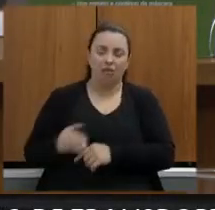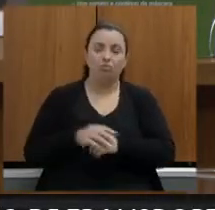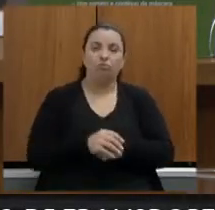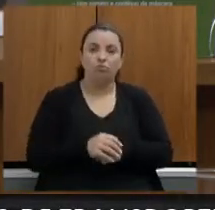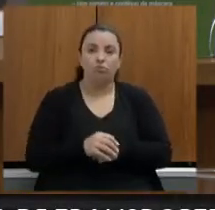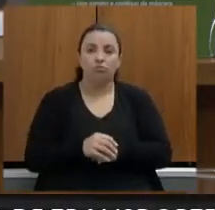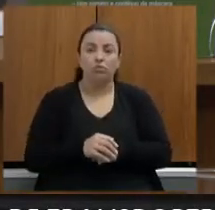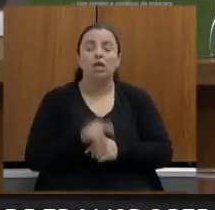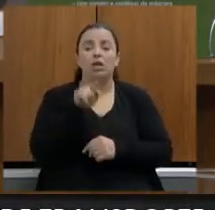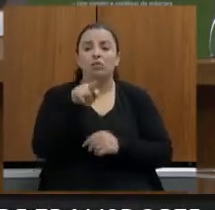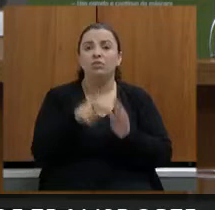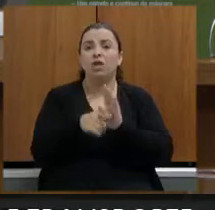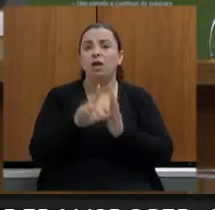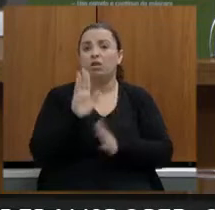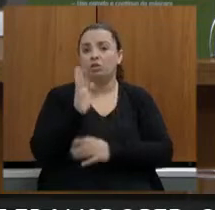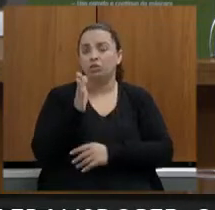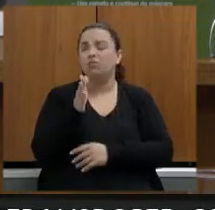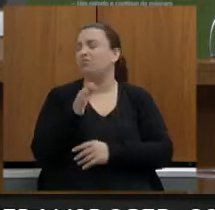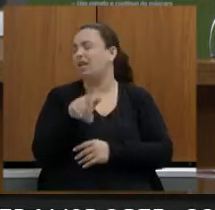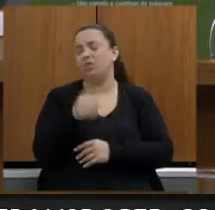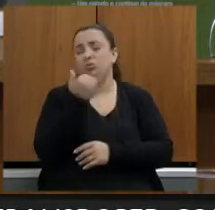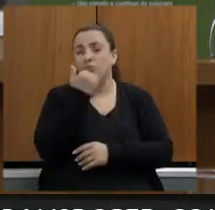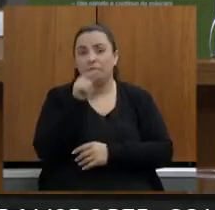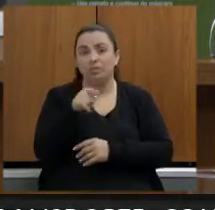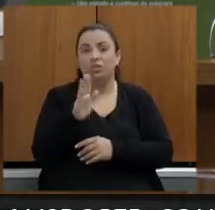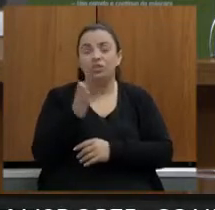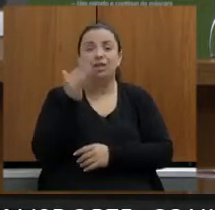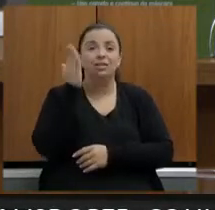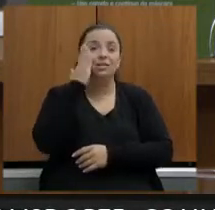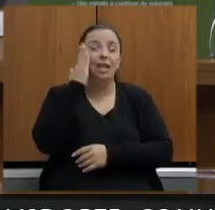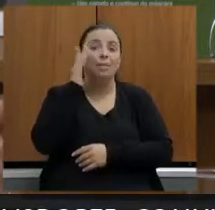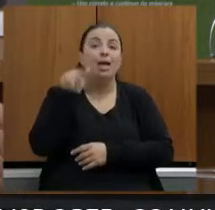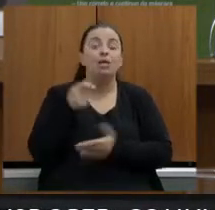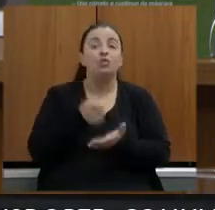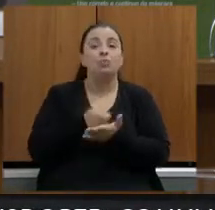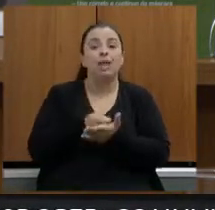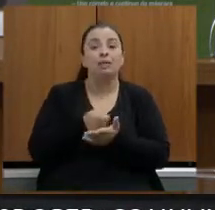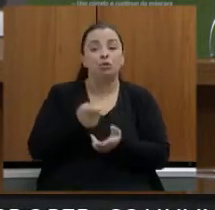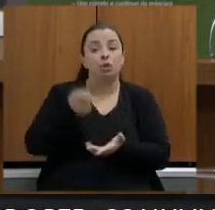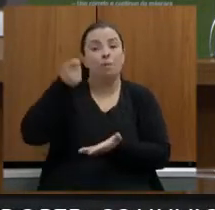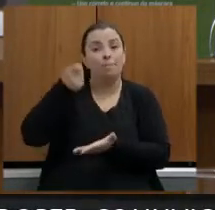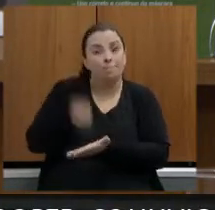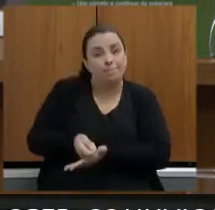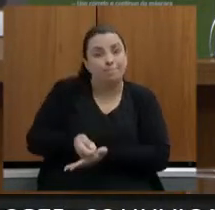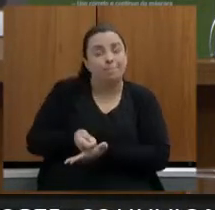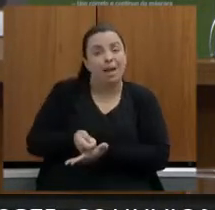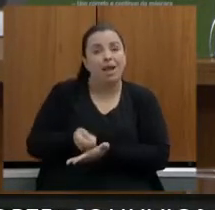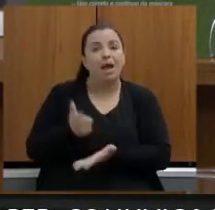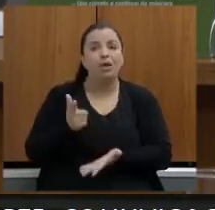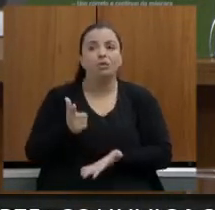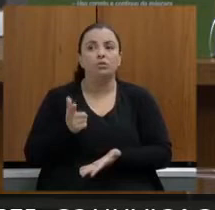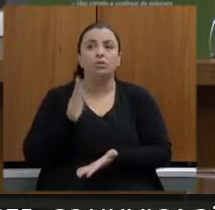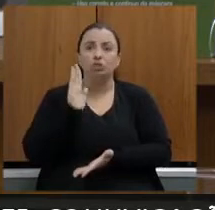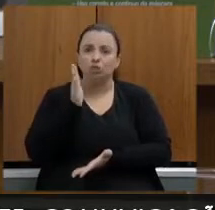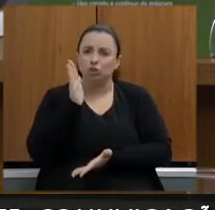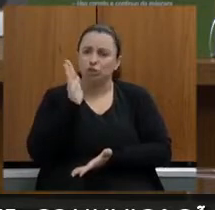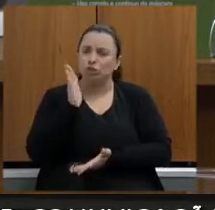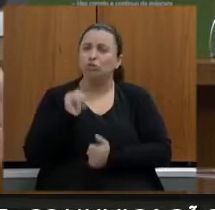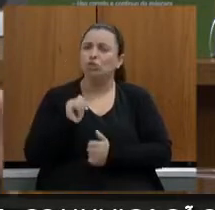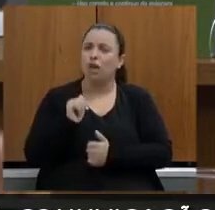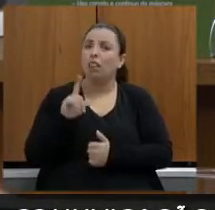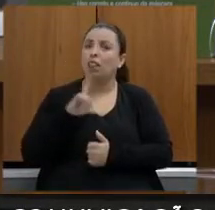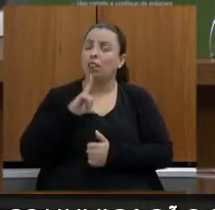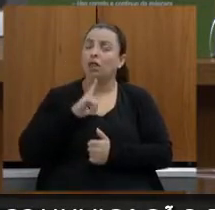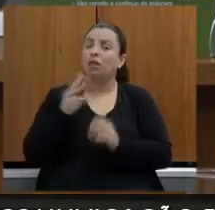tem conhecimento essas obrigações de pagar inclusive já foram contempladas numa legislação numa lei que abriu